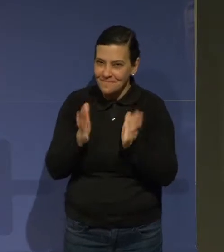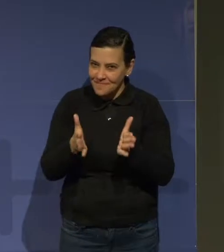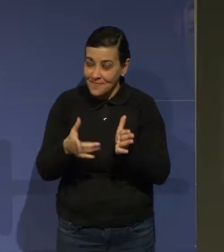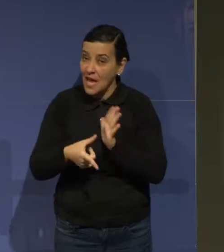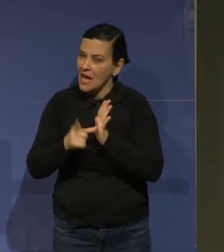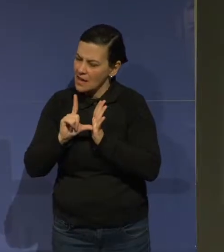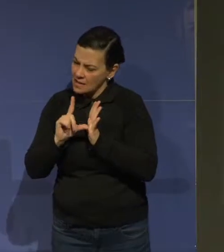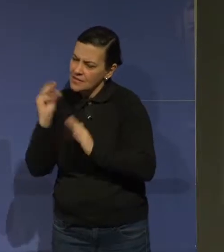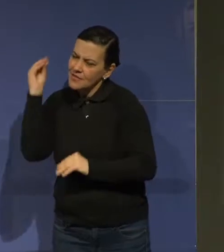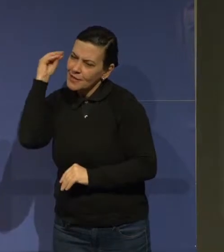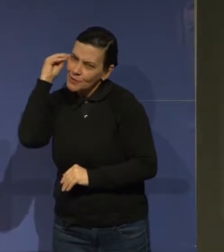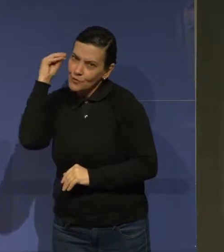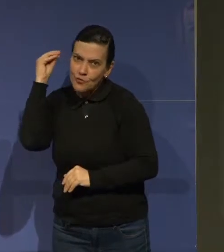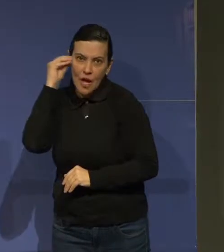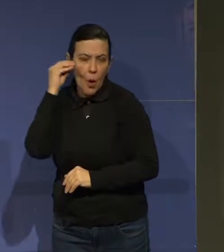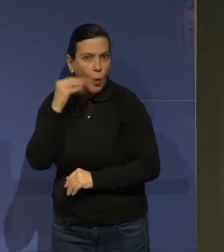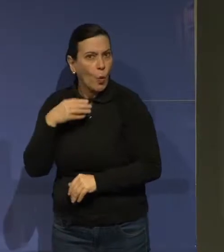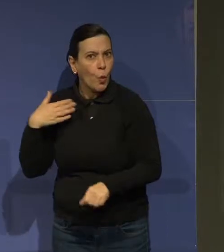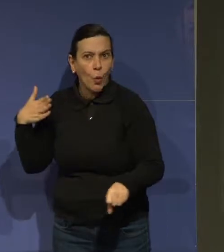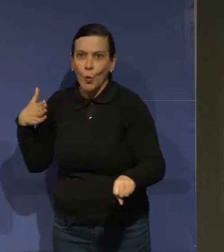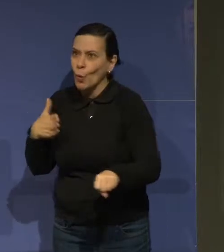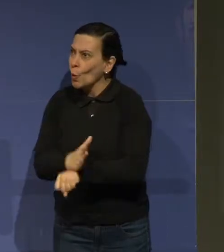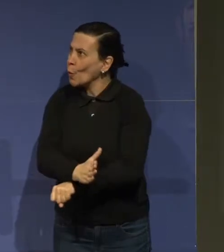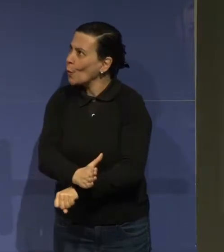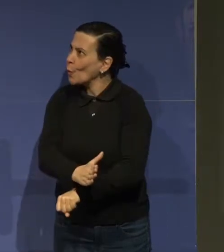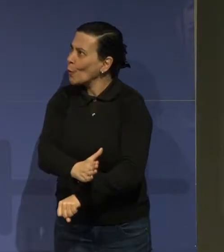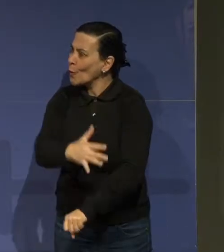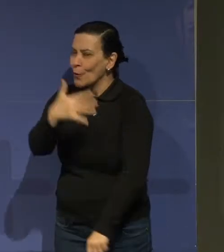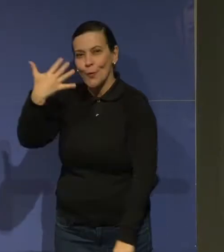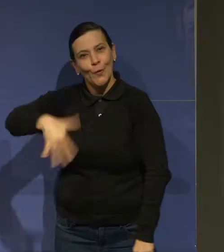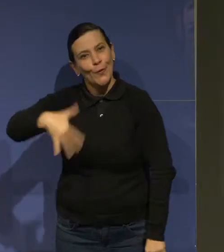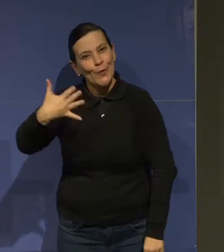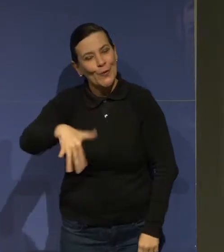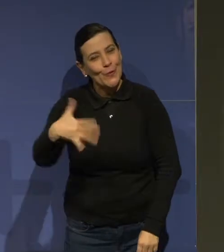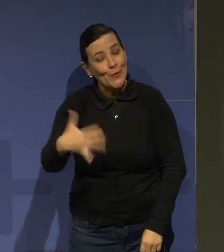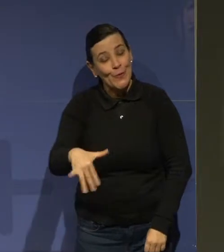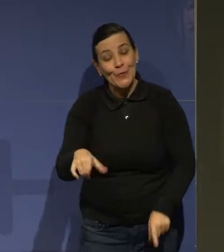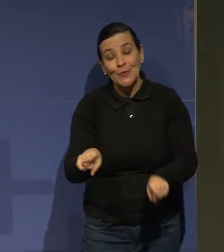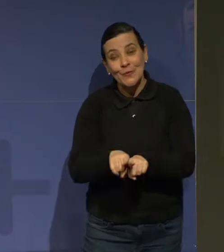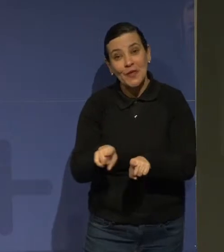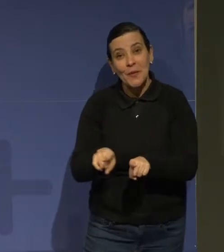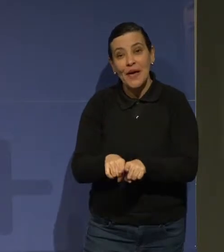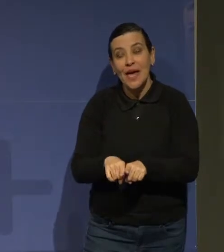antes. Sucesso. E agora o que a gente...